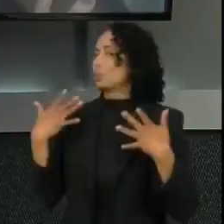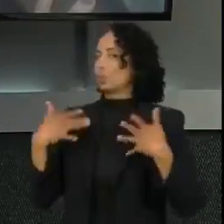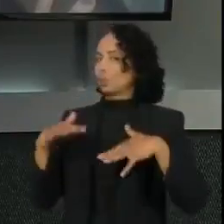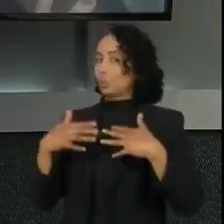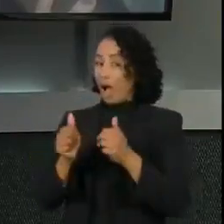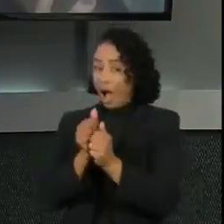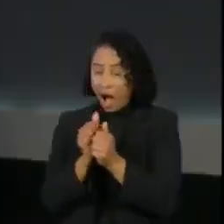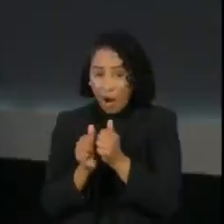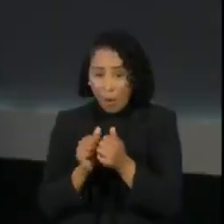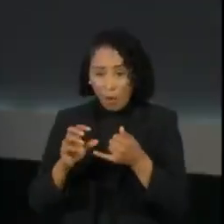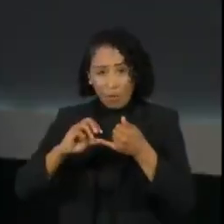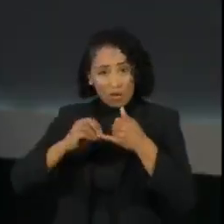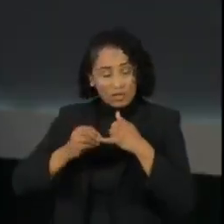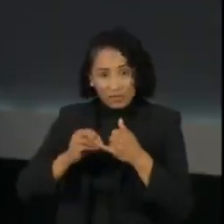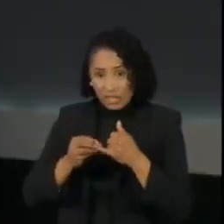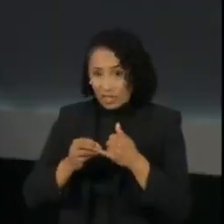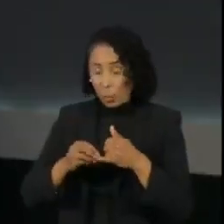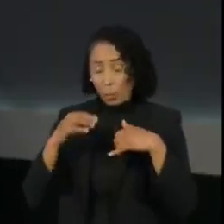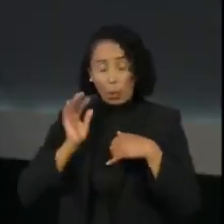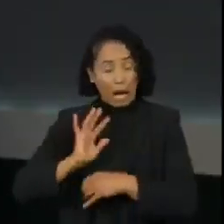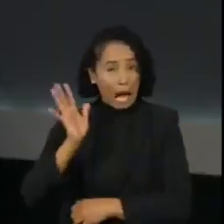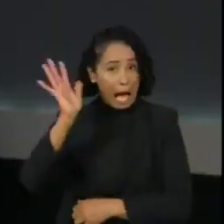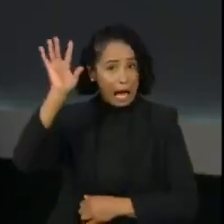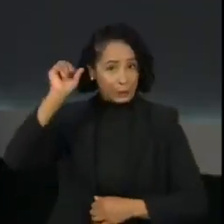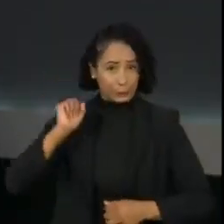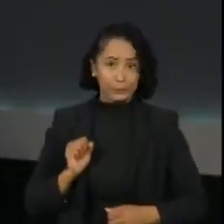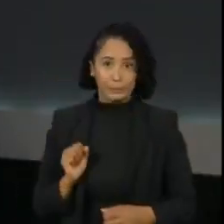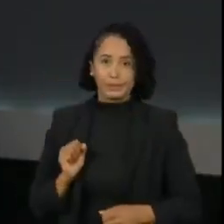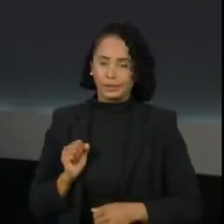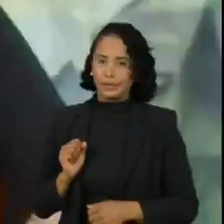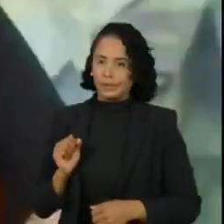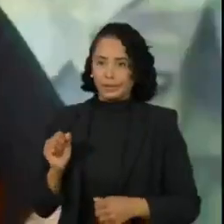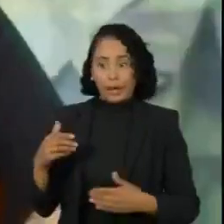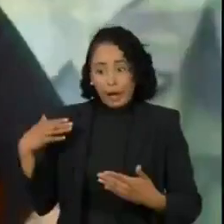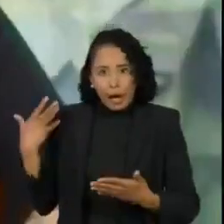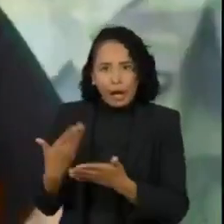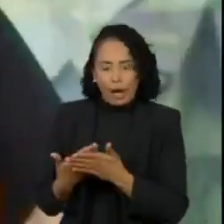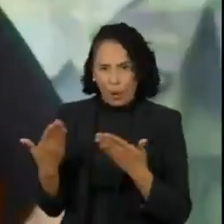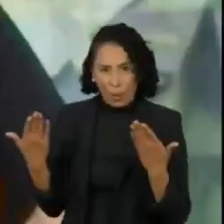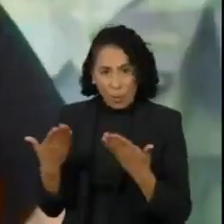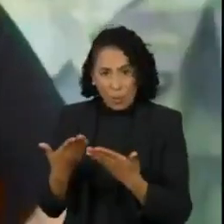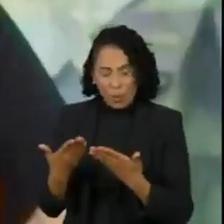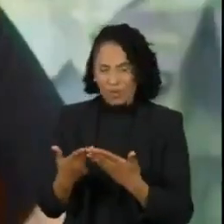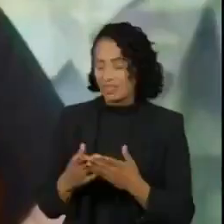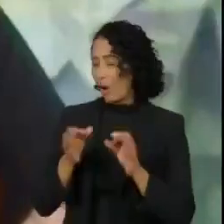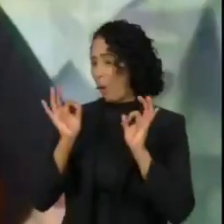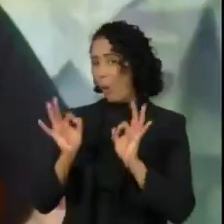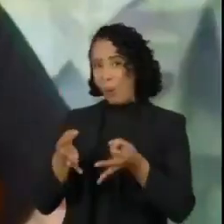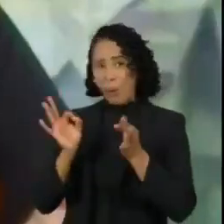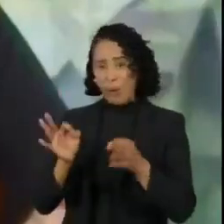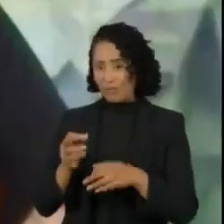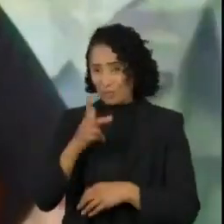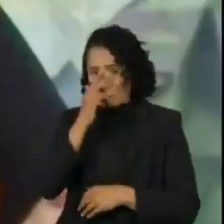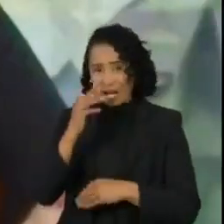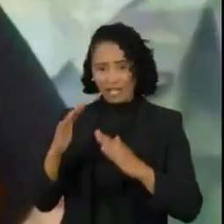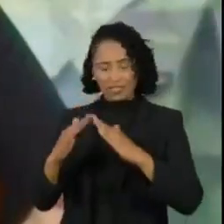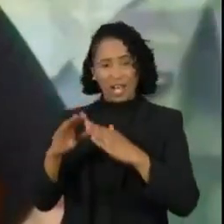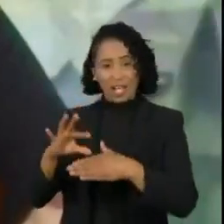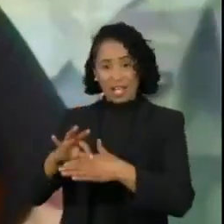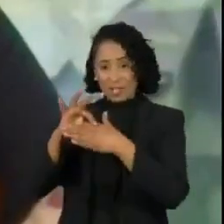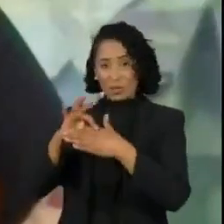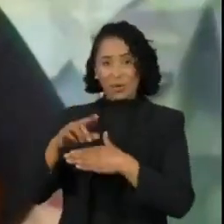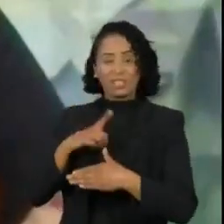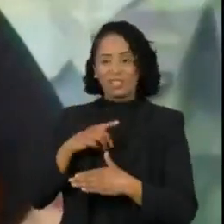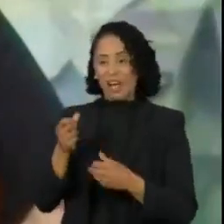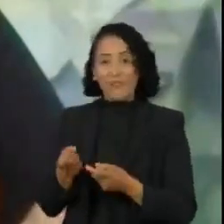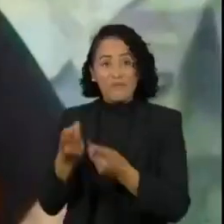sumiu da mesa do brasileiro. Hoje, se vende ossos em açougues. A gente viu essa notícia